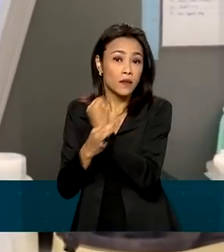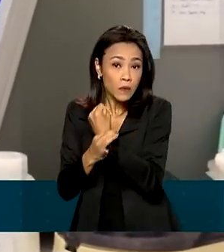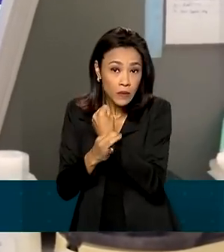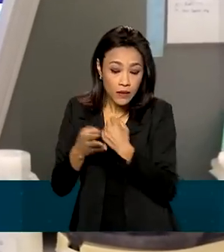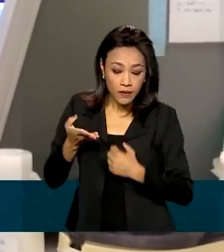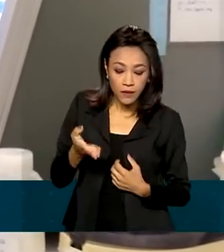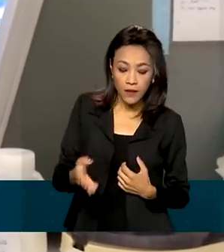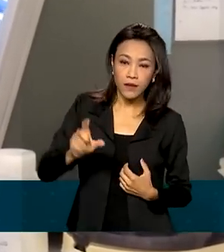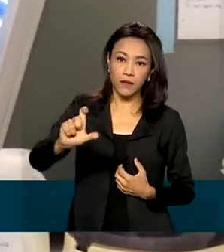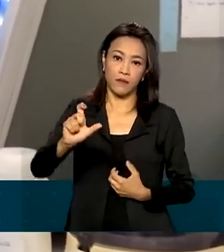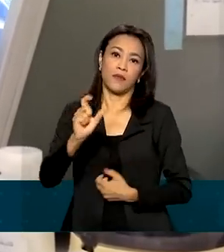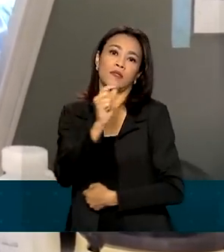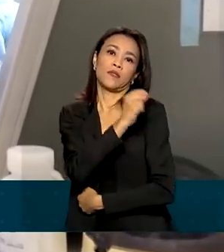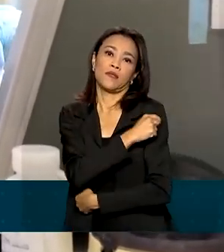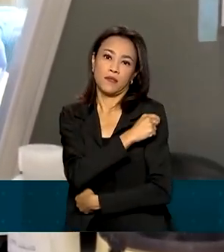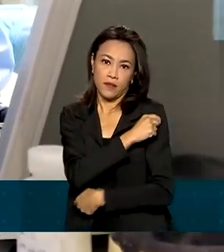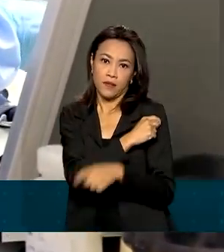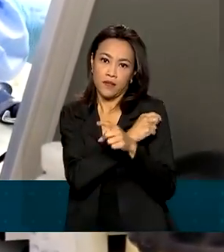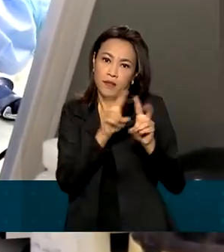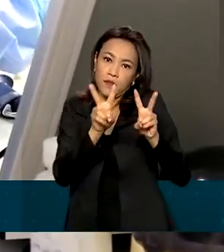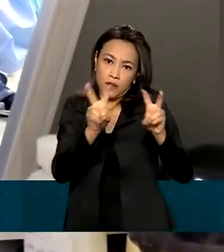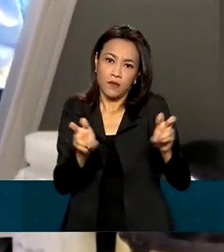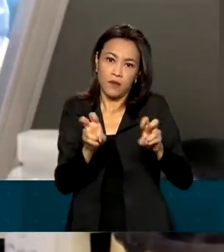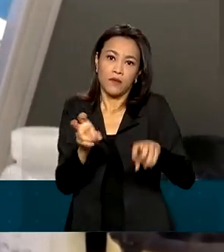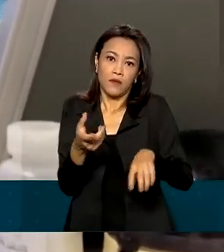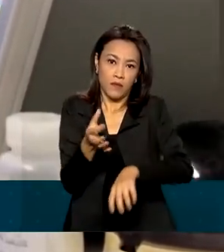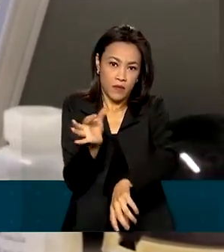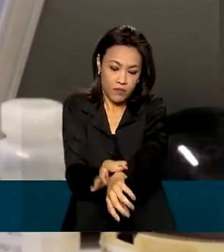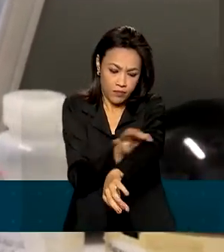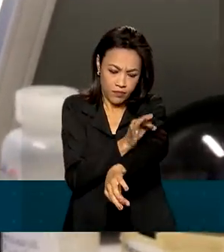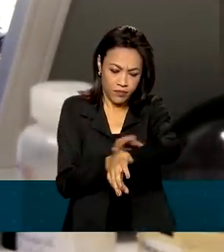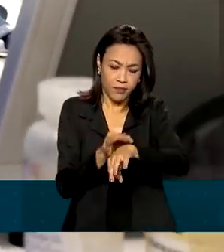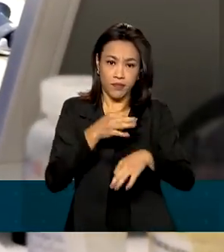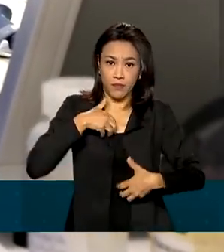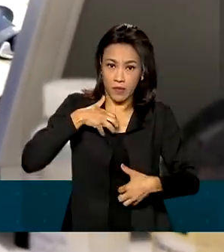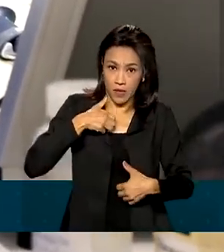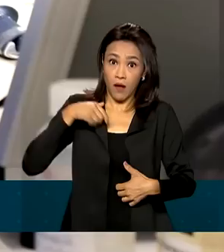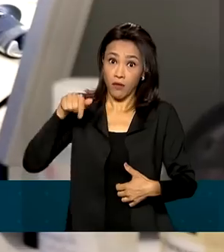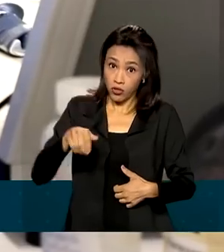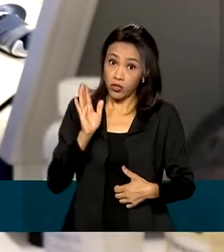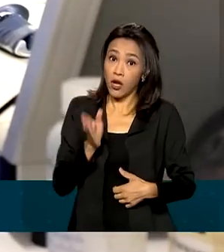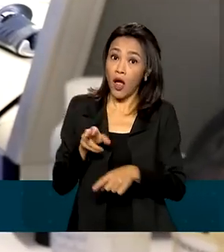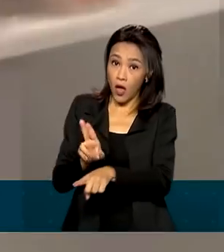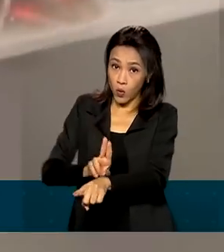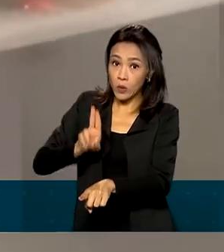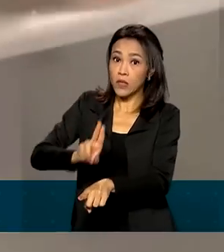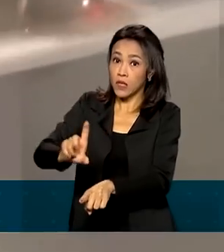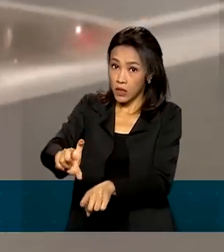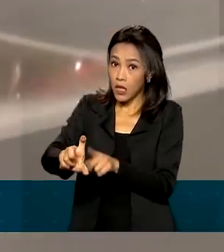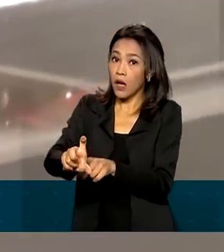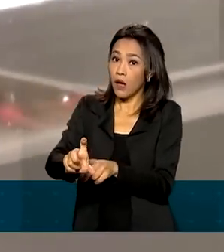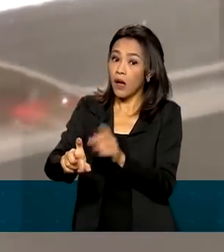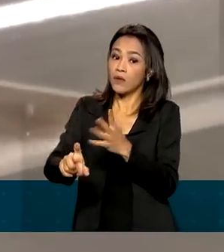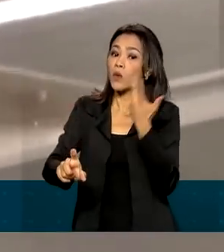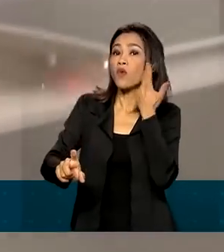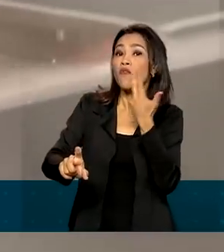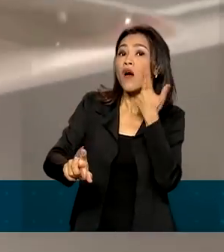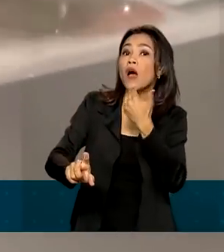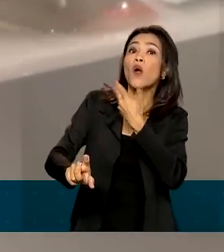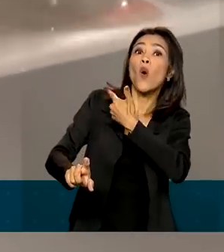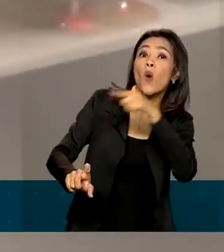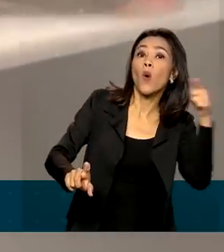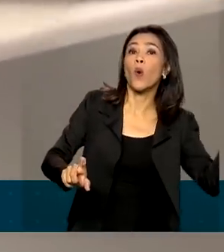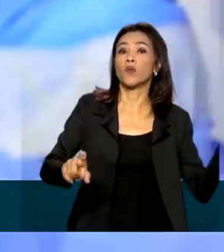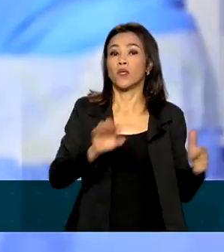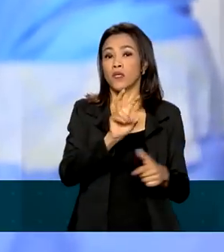vacina contra a varíola dos macacos. Essa vacina já é utilizada de forma segura contra a varíola comum. Inicialmente